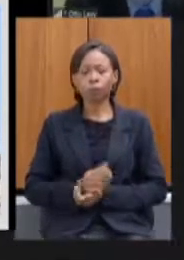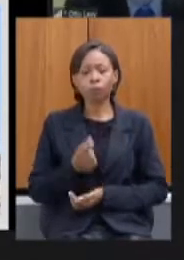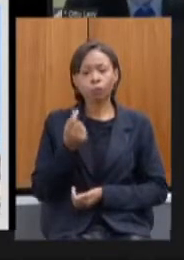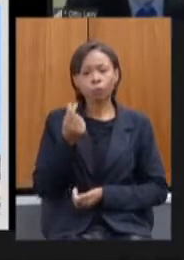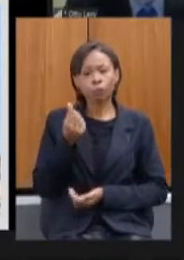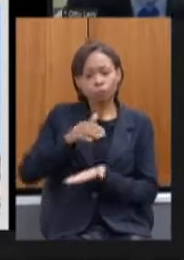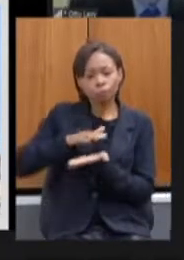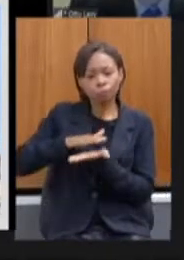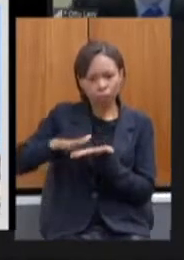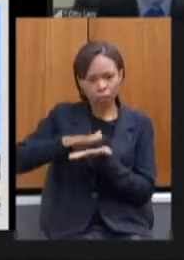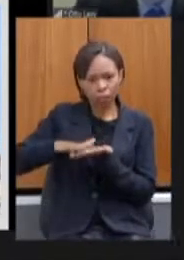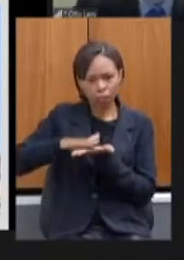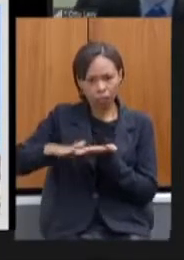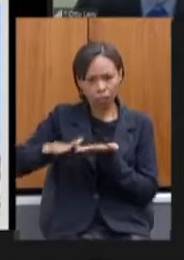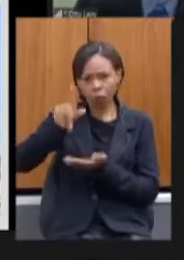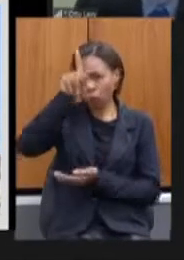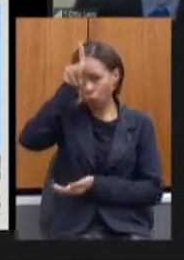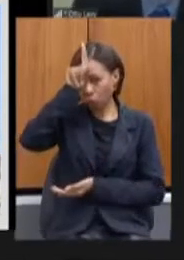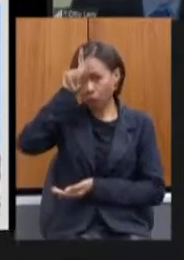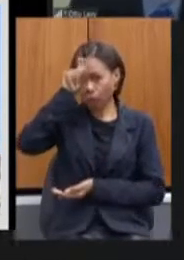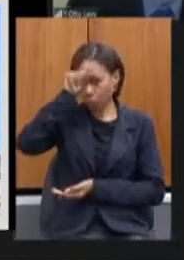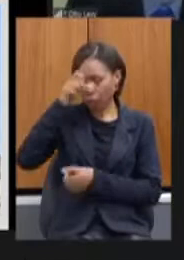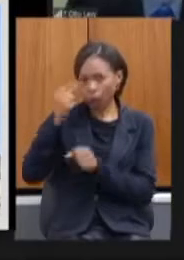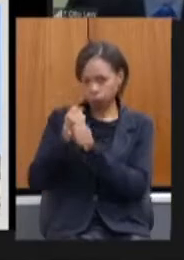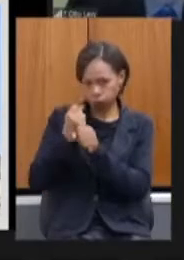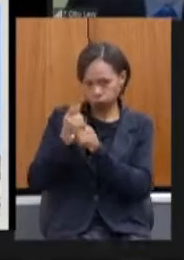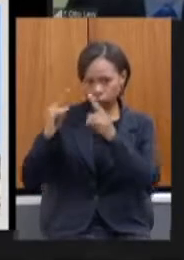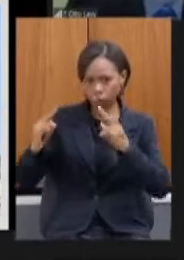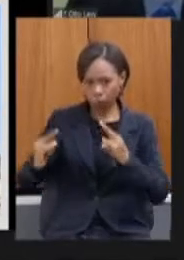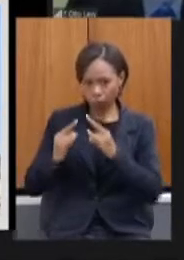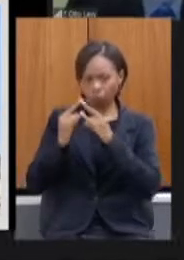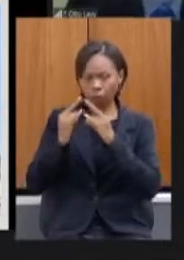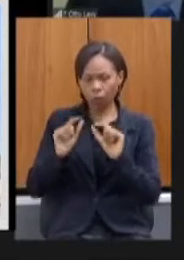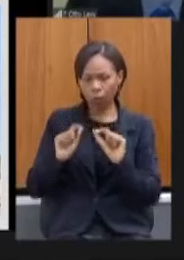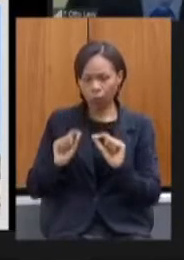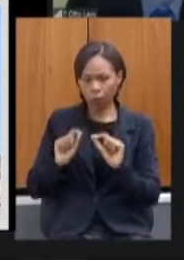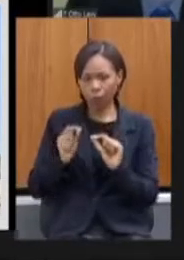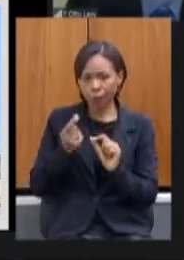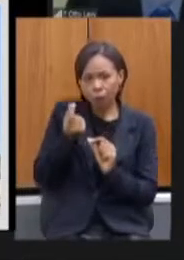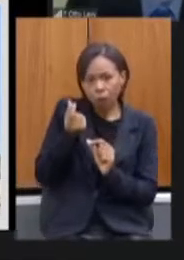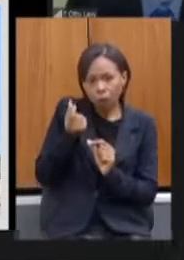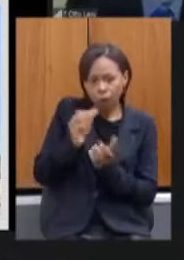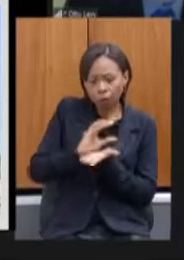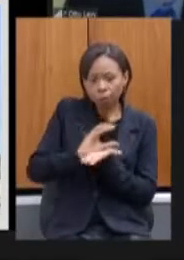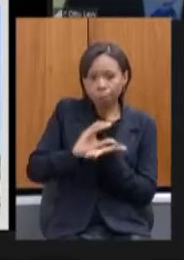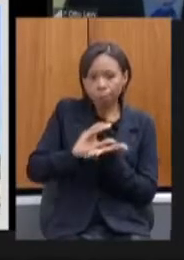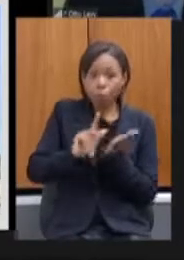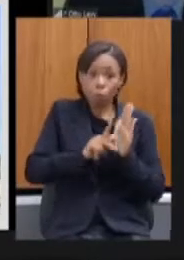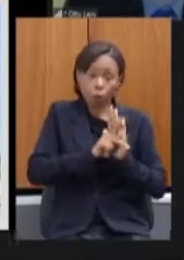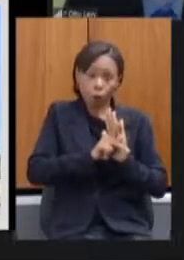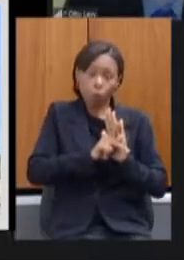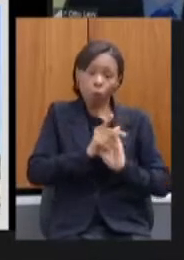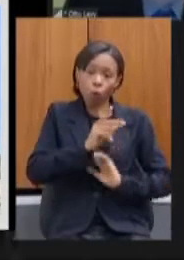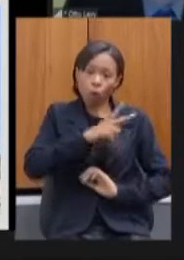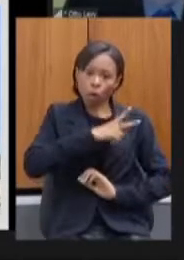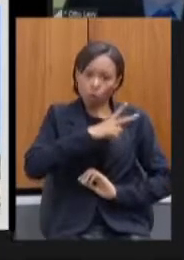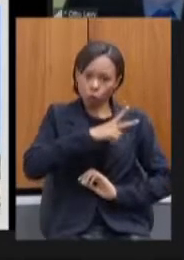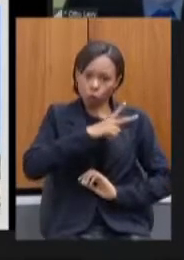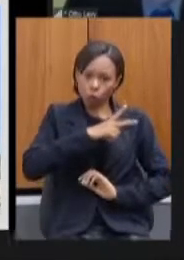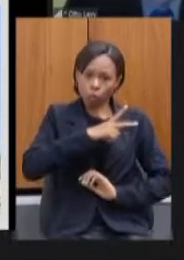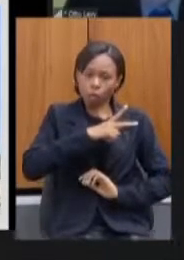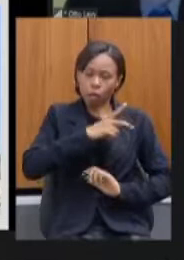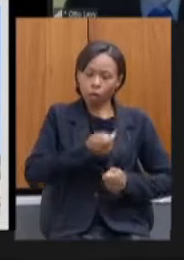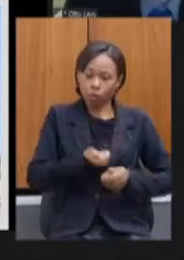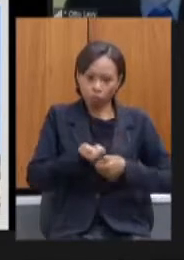foram investidos ou foram como doação privada 3,6